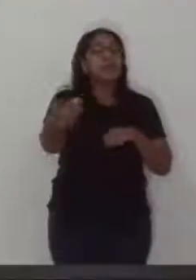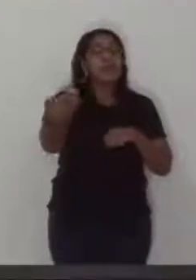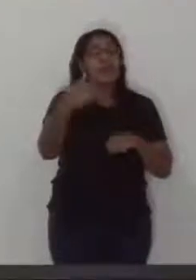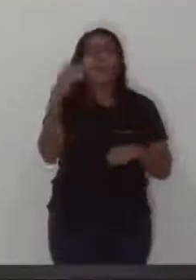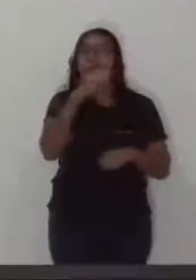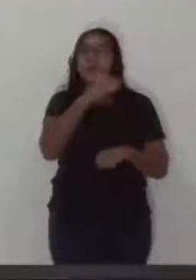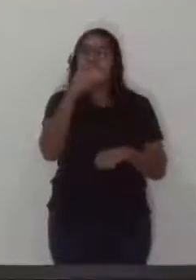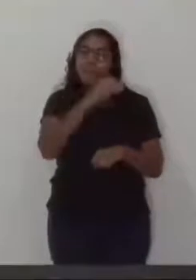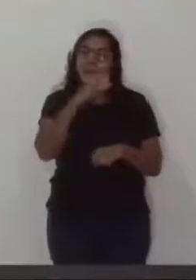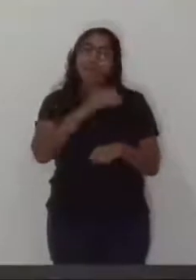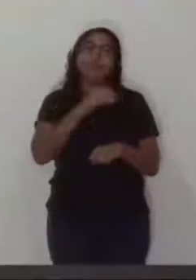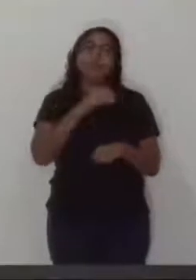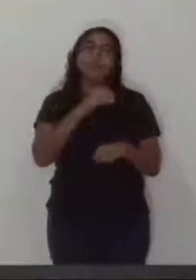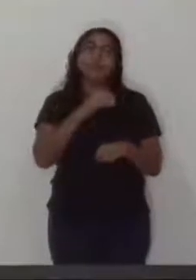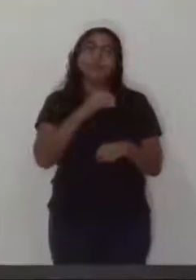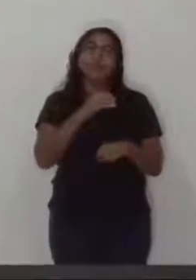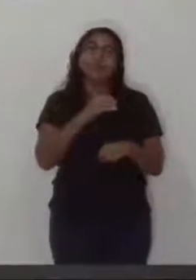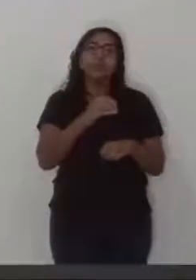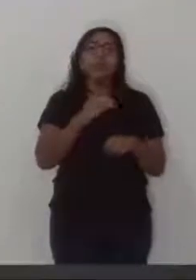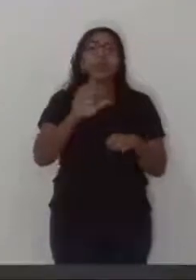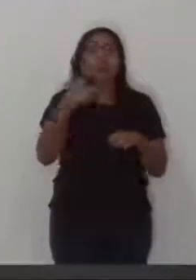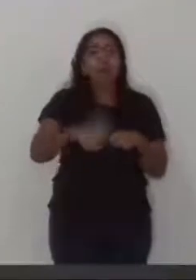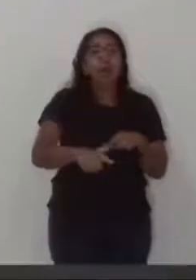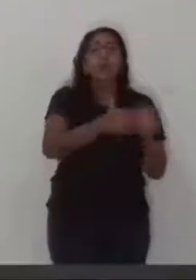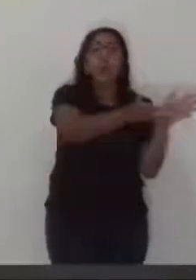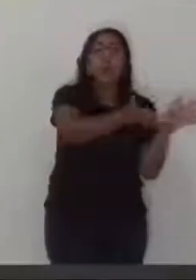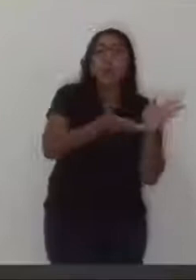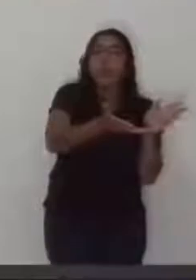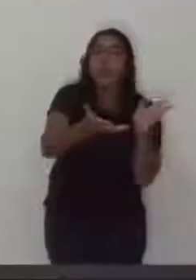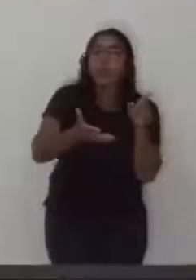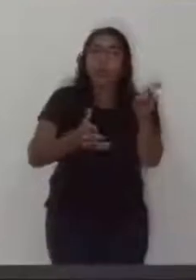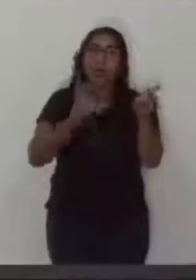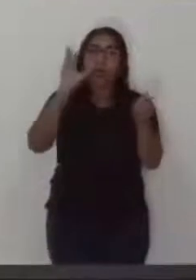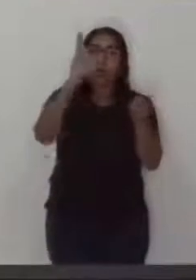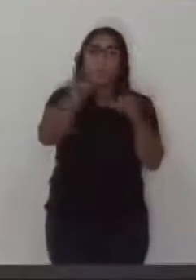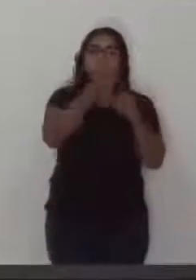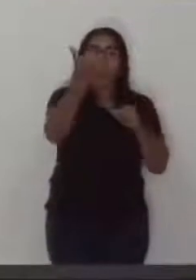urgência, bem como sejam convidados os representantes da Congas.